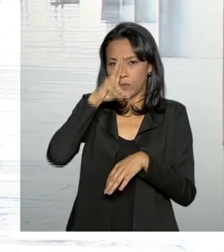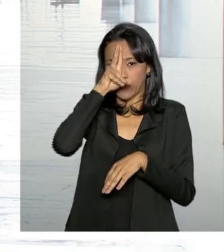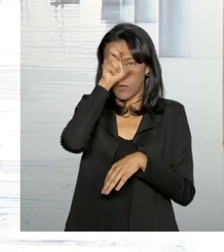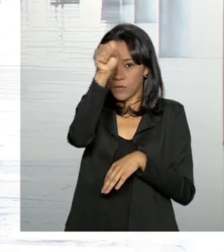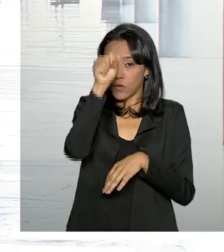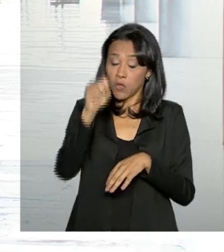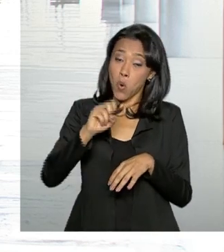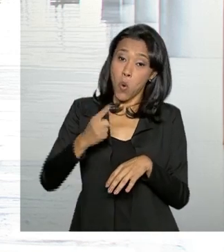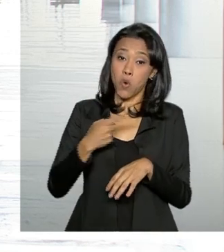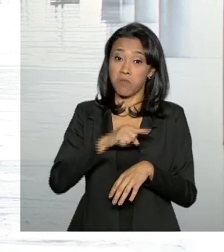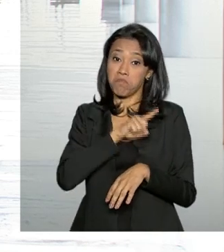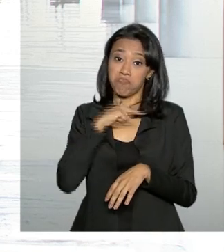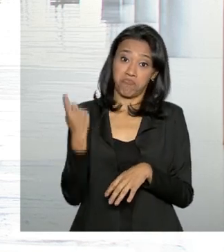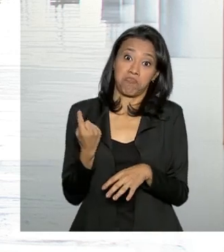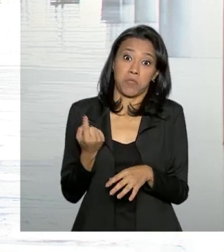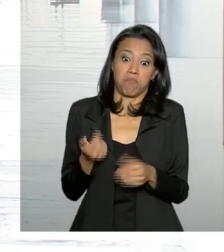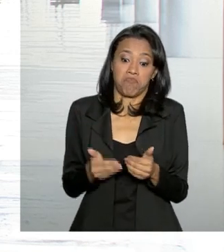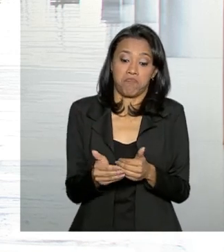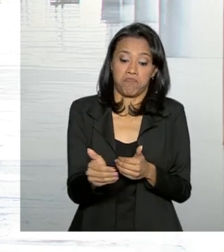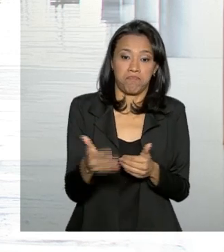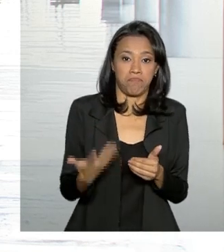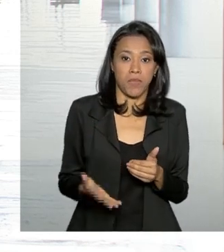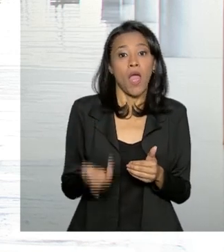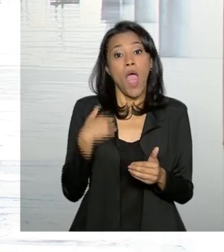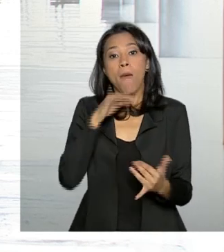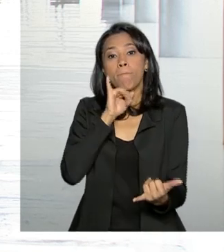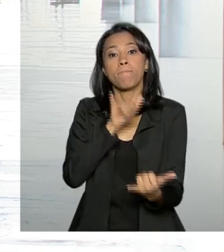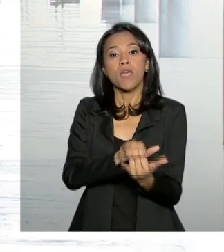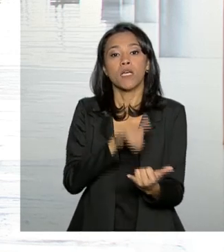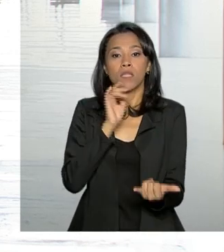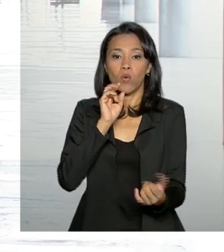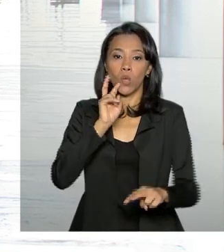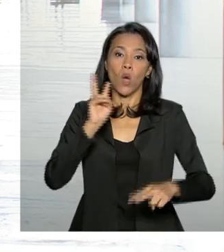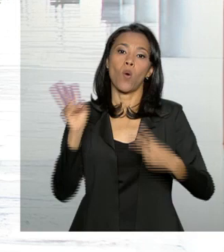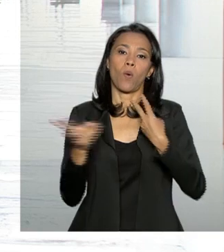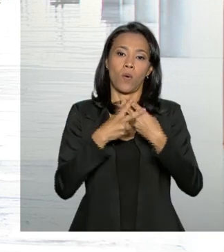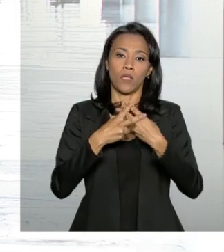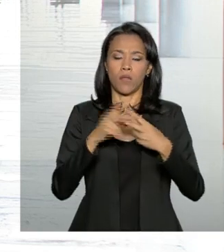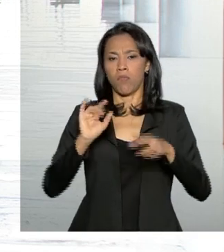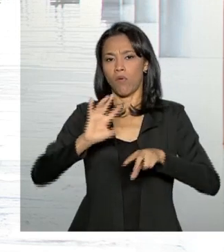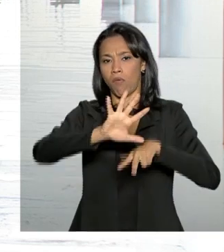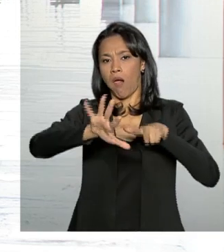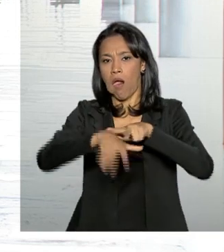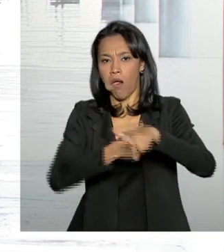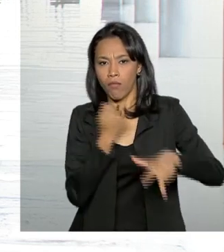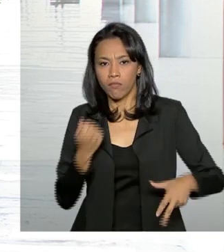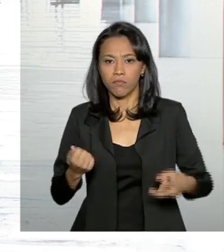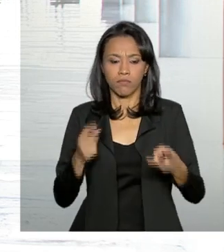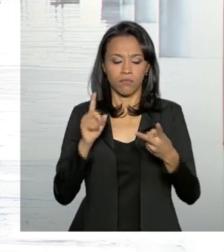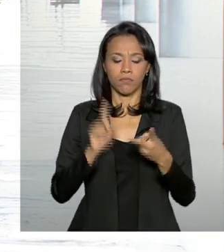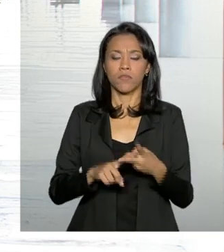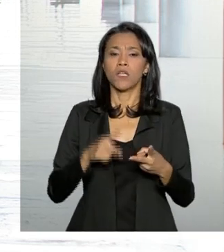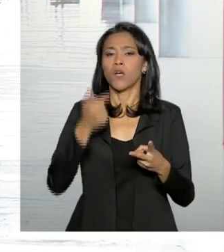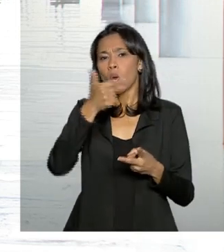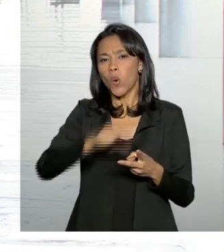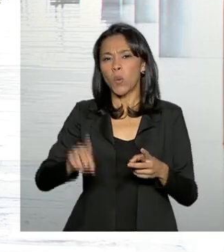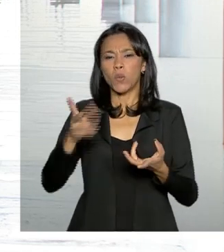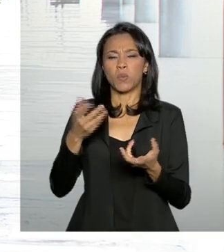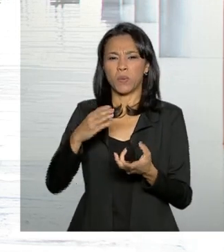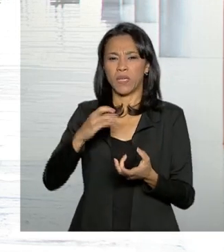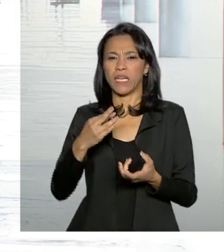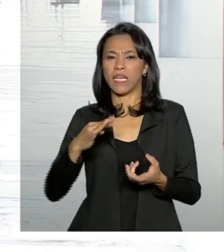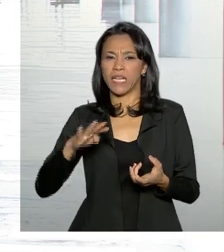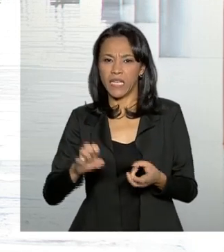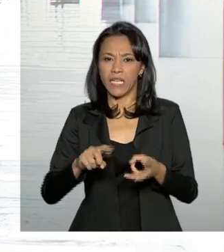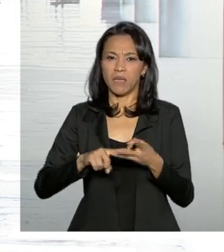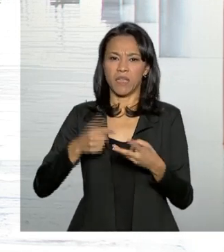terminal. O decreto proíbe o perdão da pena para condenados por corrupção, crimes hediondos, tortura e